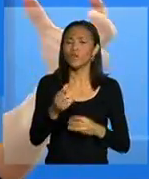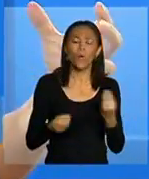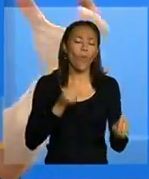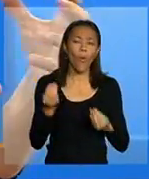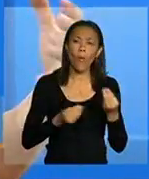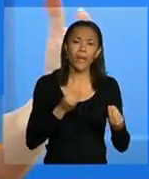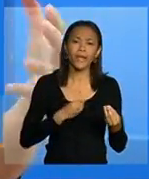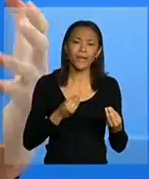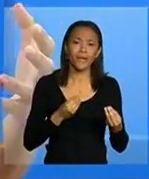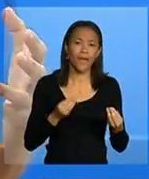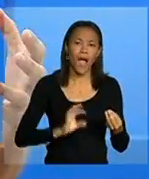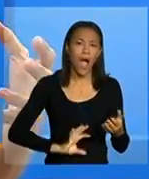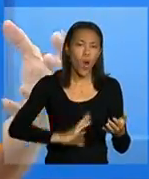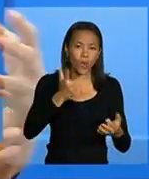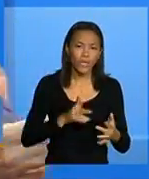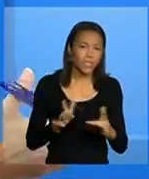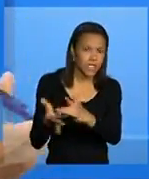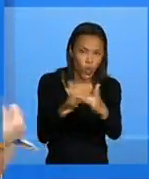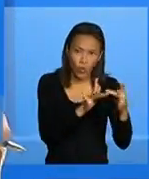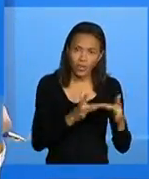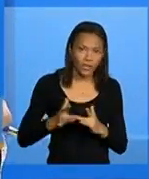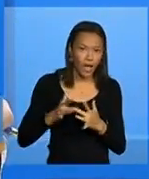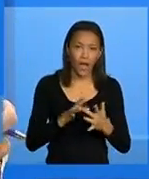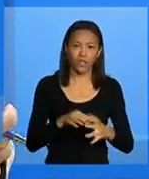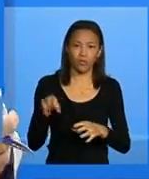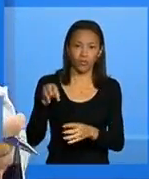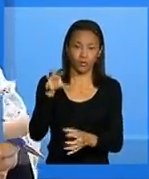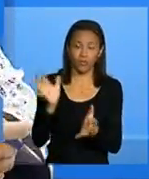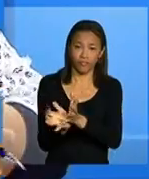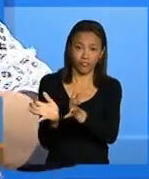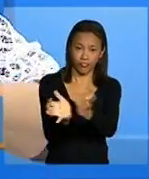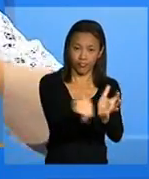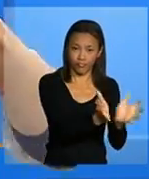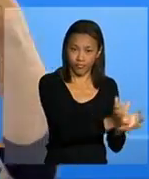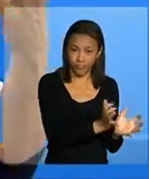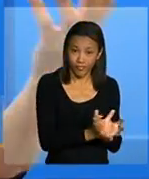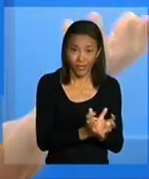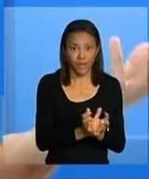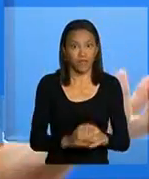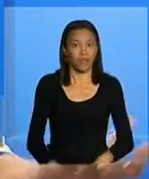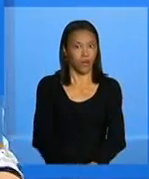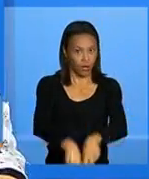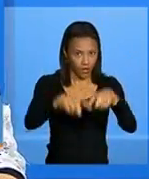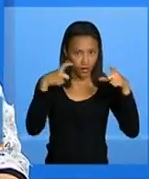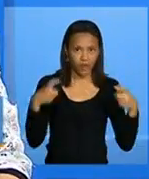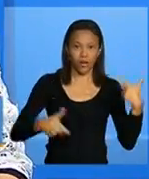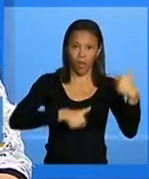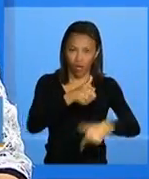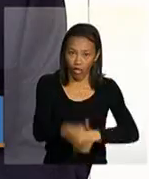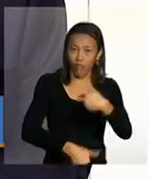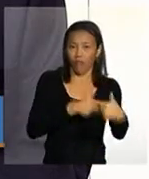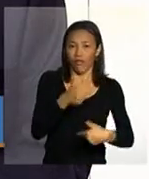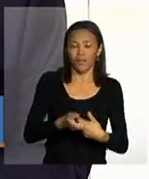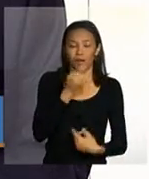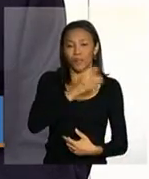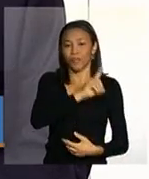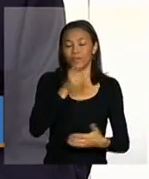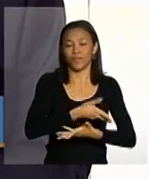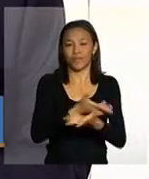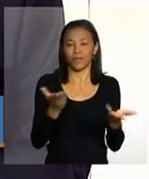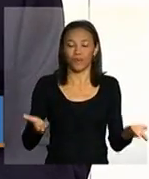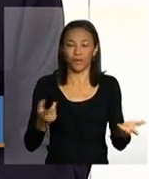articulação federativa intersetorial? Isso deve ser uma grandeza, né? Isso é enorme, né? Bom dia a todos,